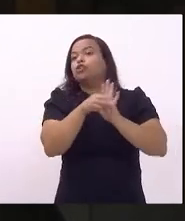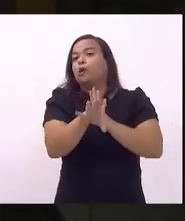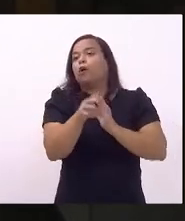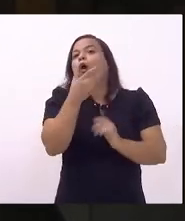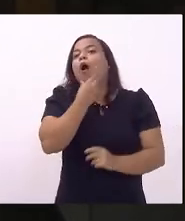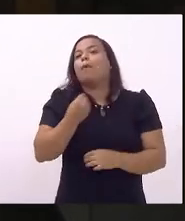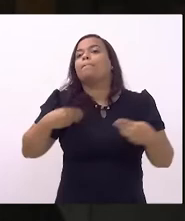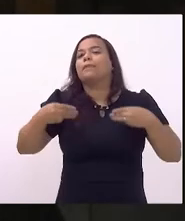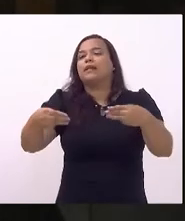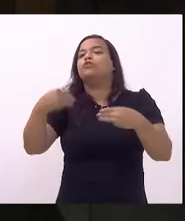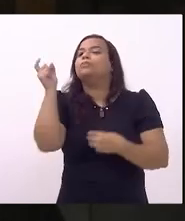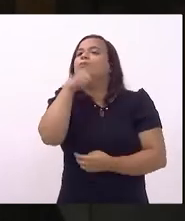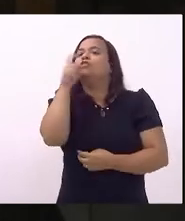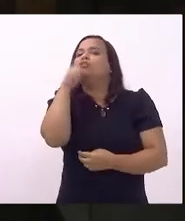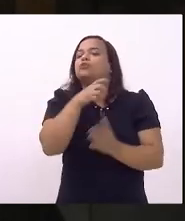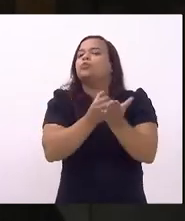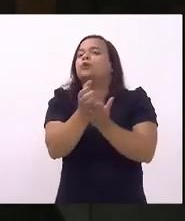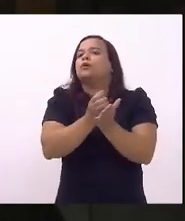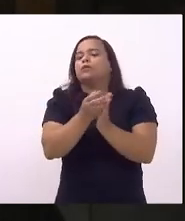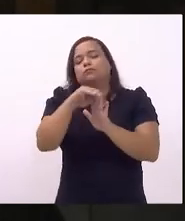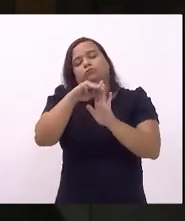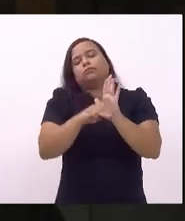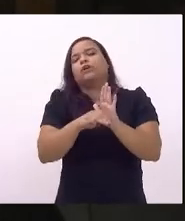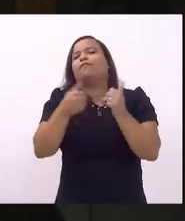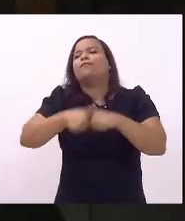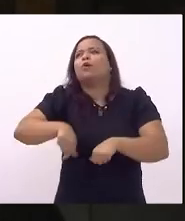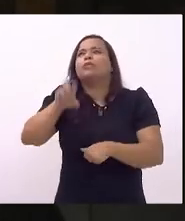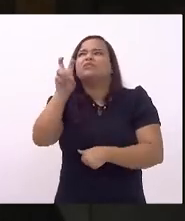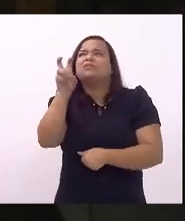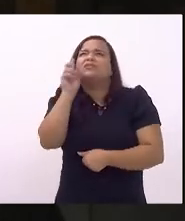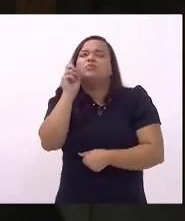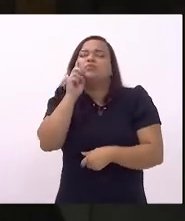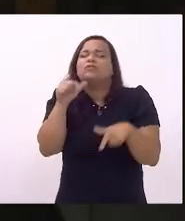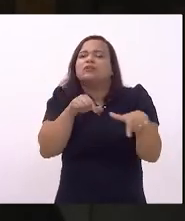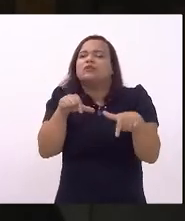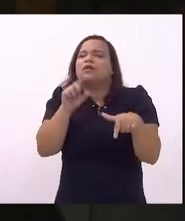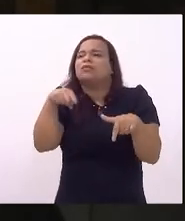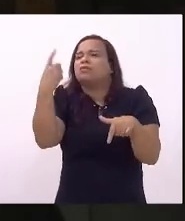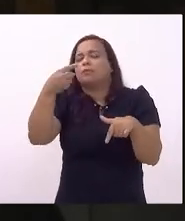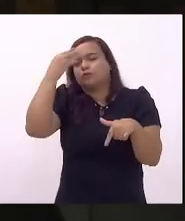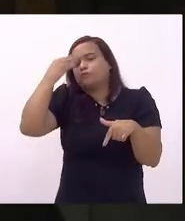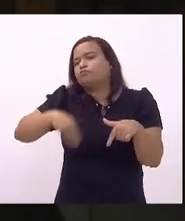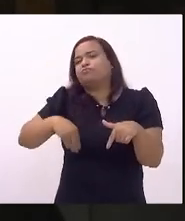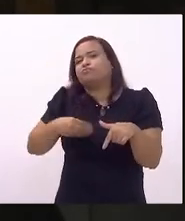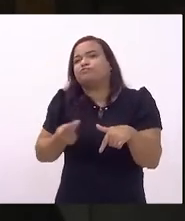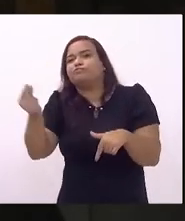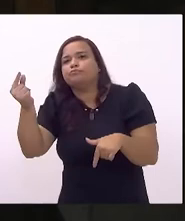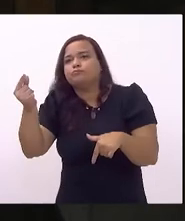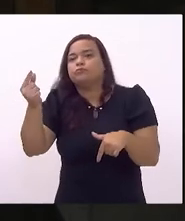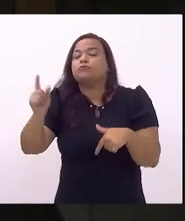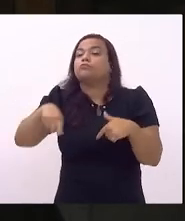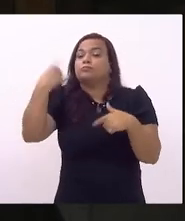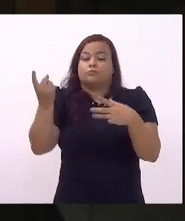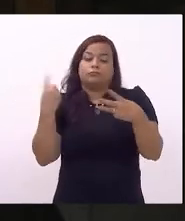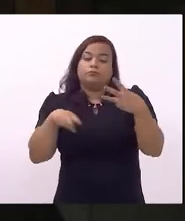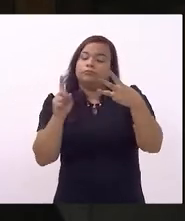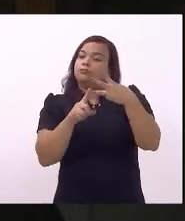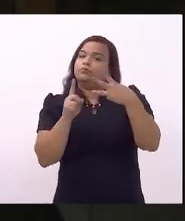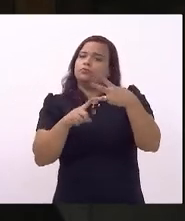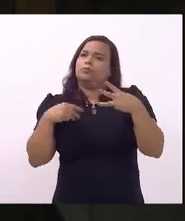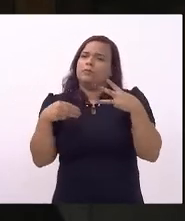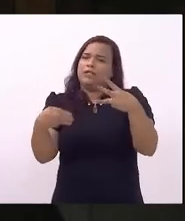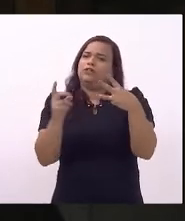assumiu um ministro interino depois veio um outro ministro que caiu após